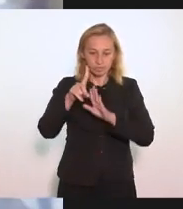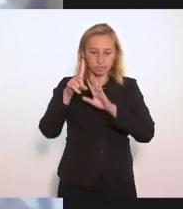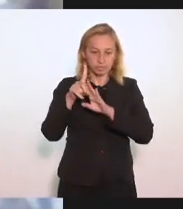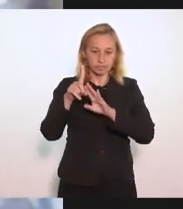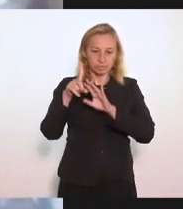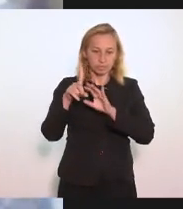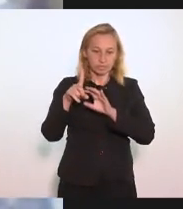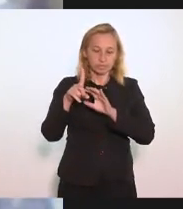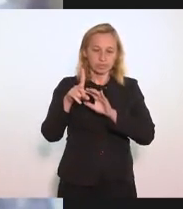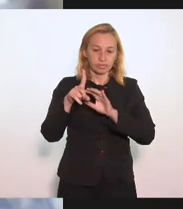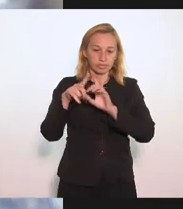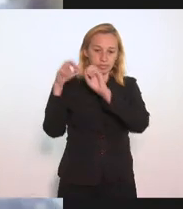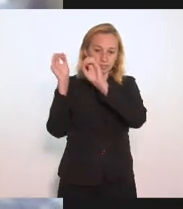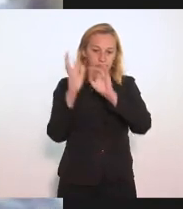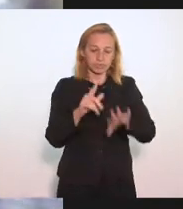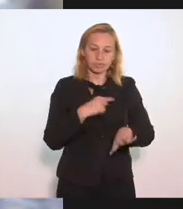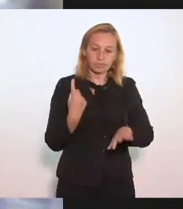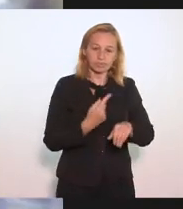Onze